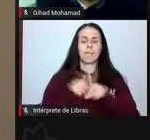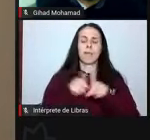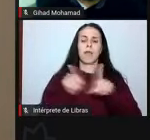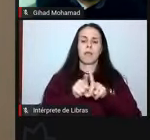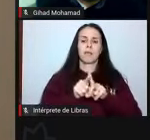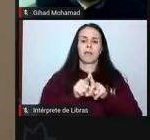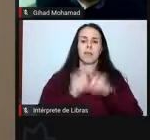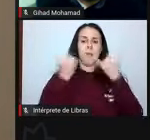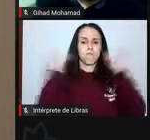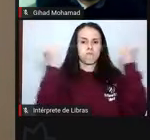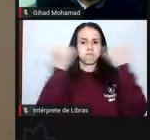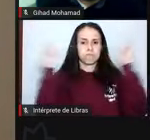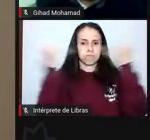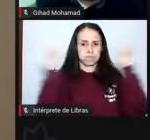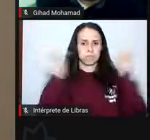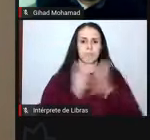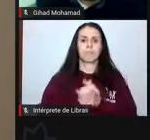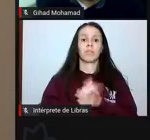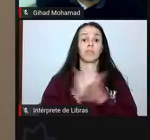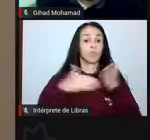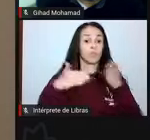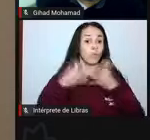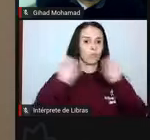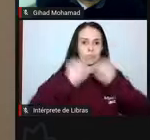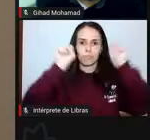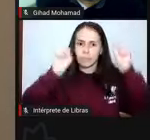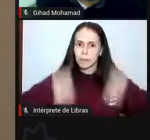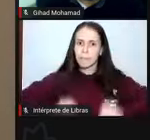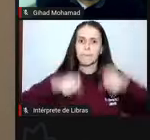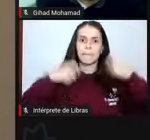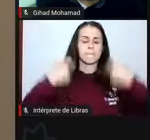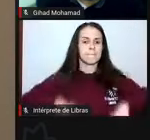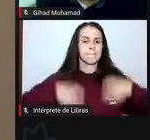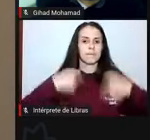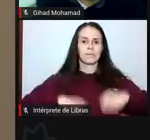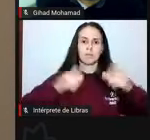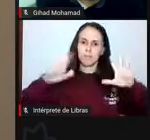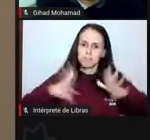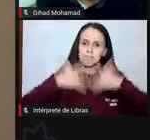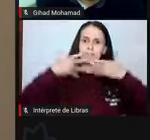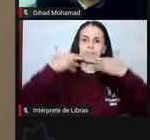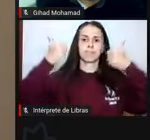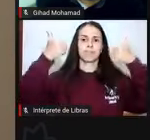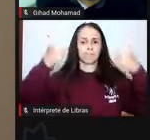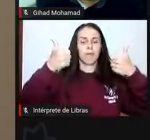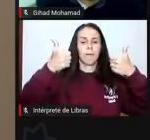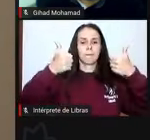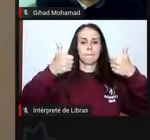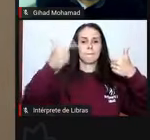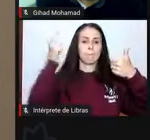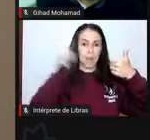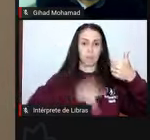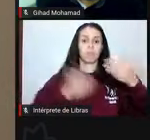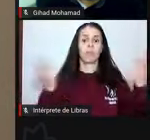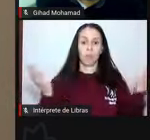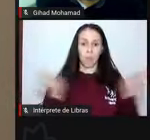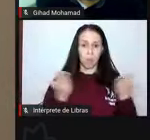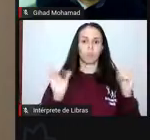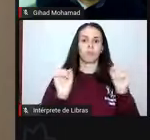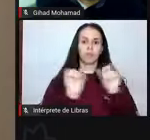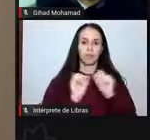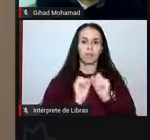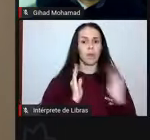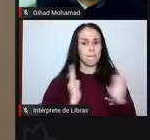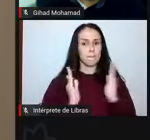Então, tem todo um sistema que precisa ser otimizado para fazer frente a toda essa demanda que nós estamos tendo.